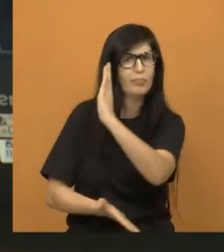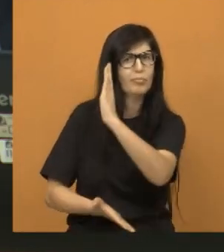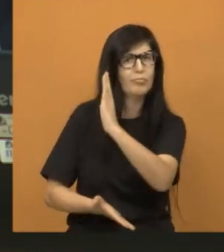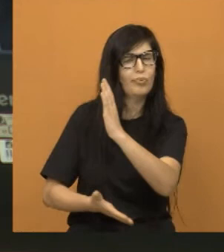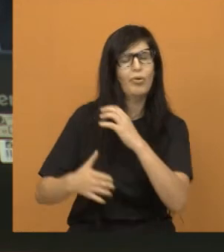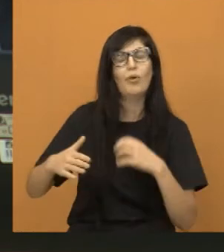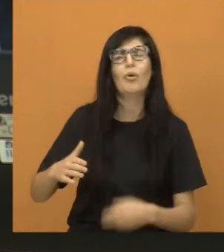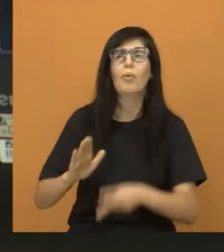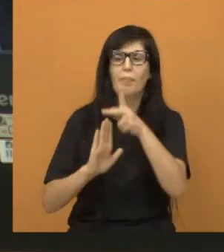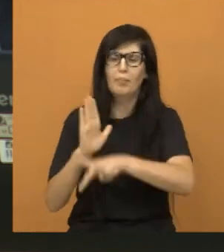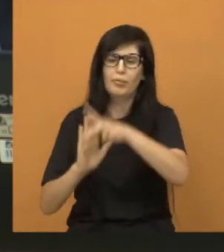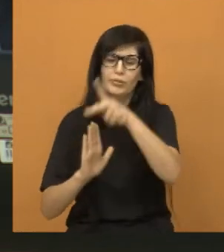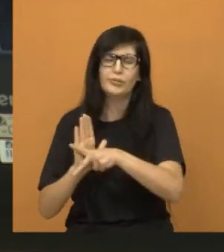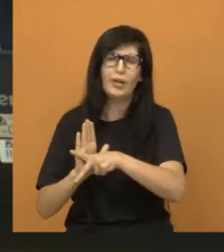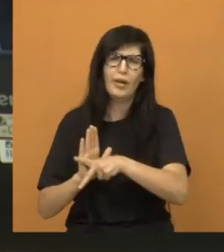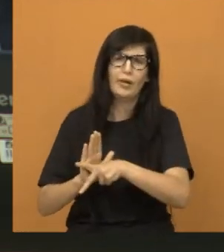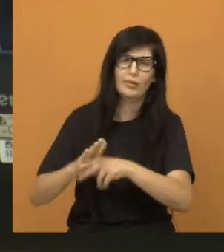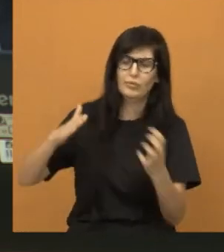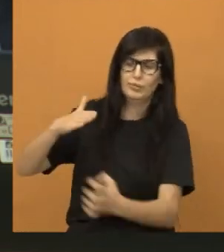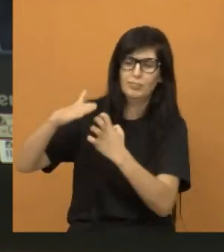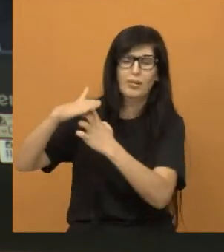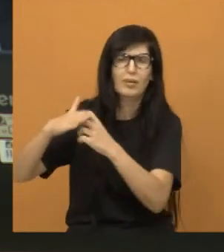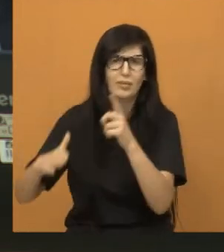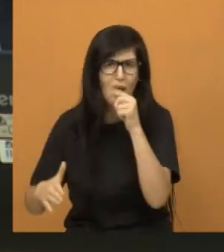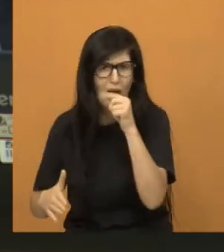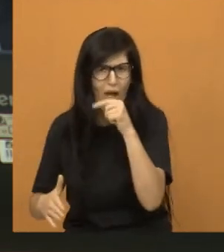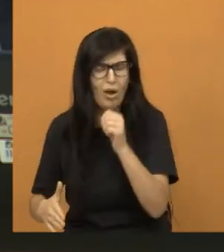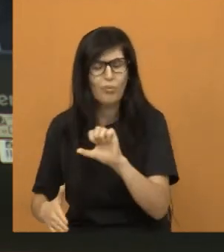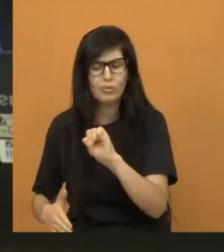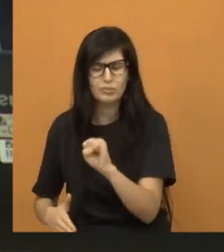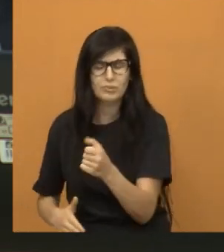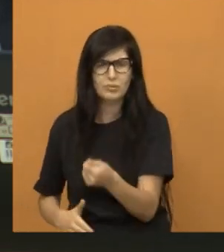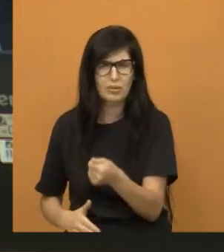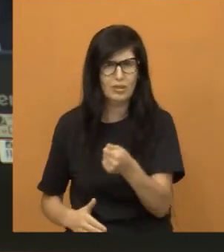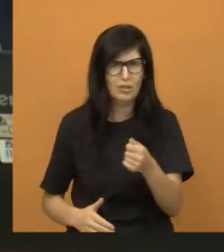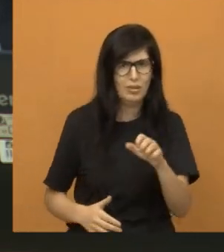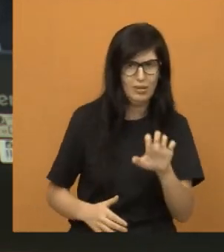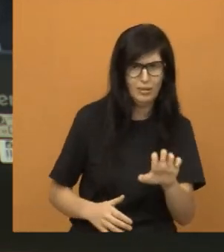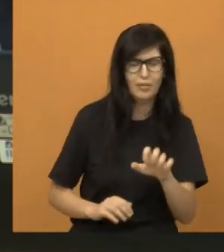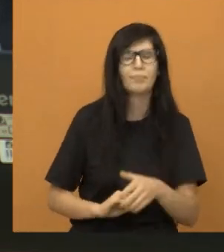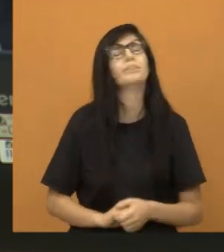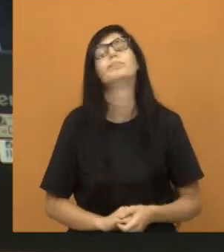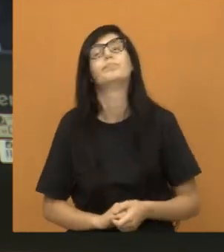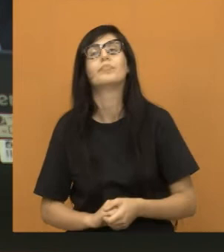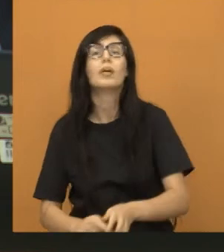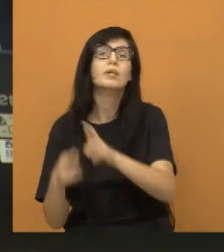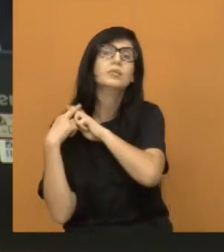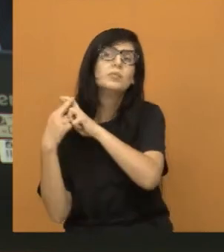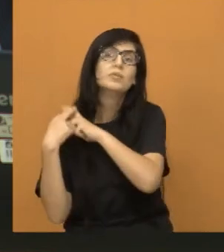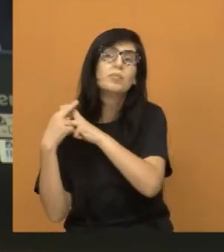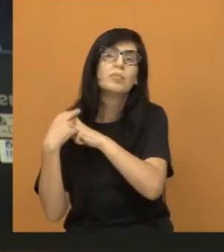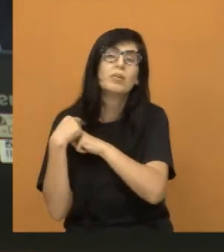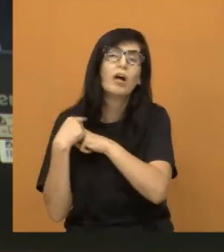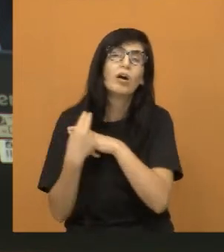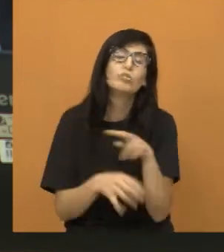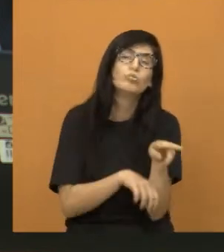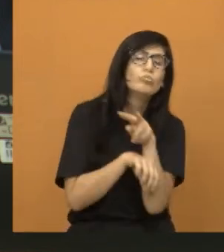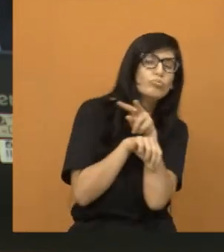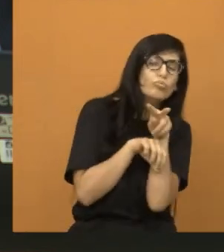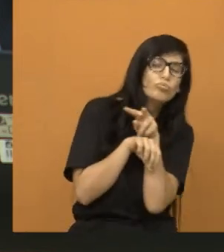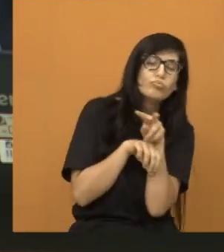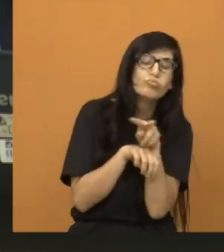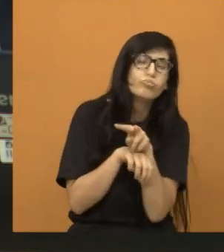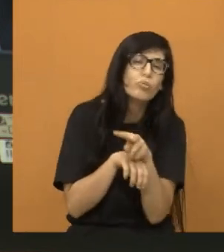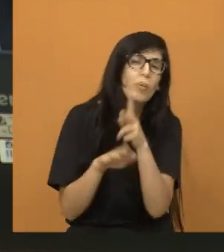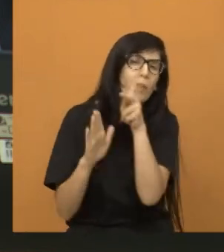mas a gente vota no projeto com a responsabilidade de acompanhar toda a execução